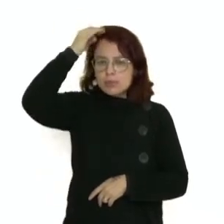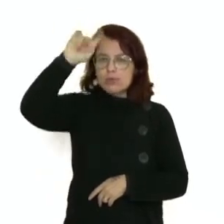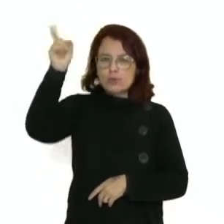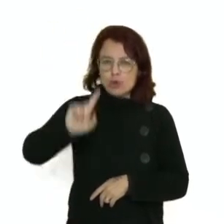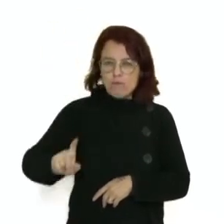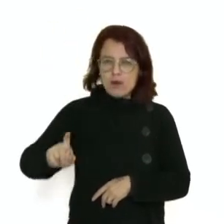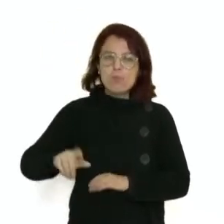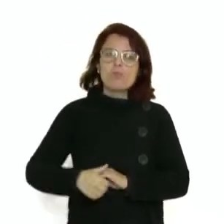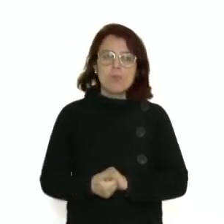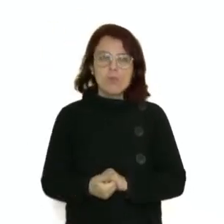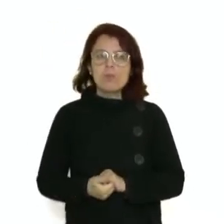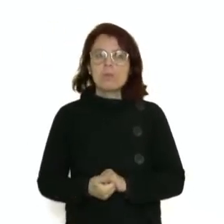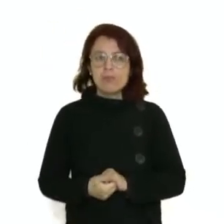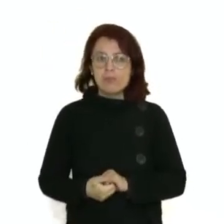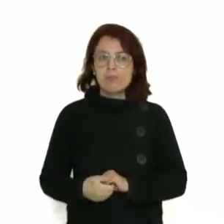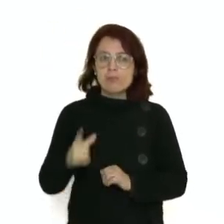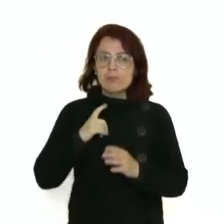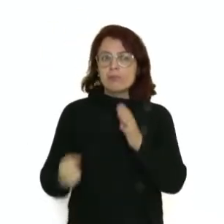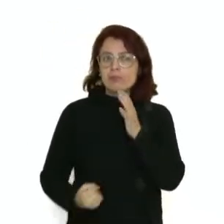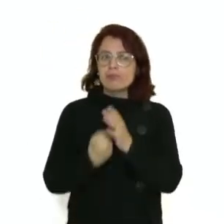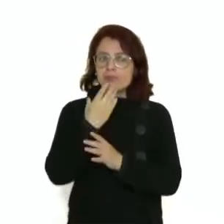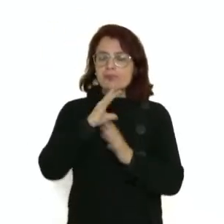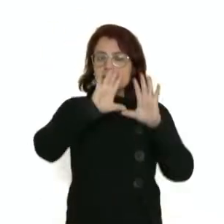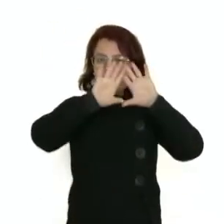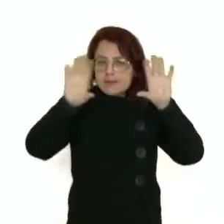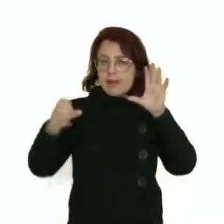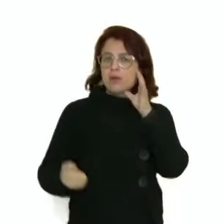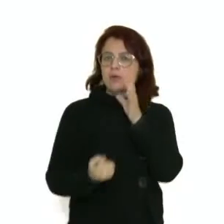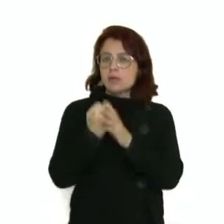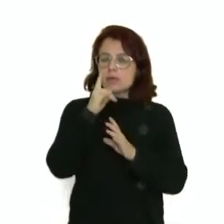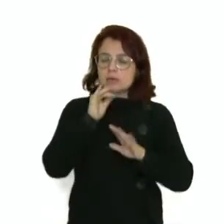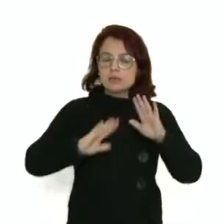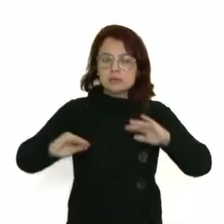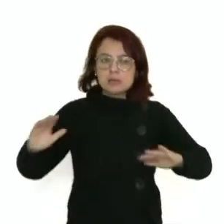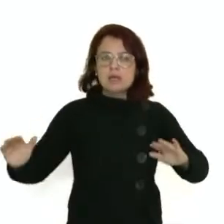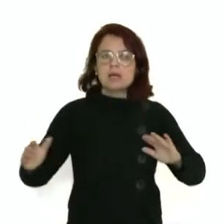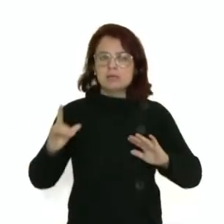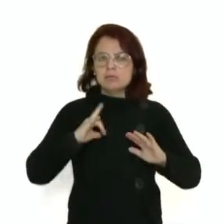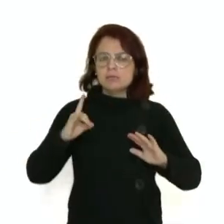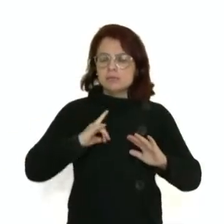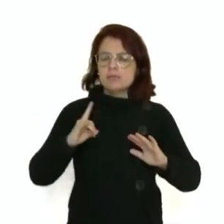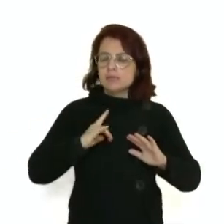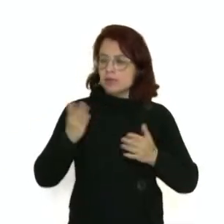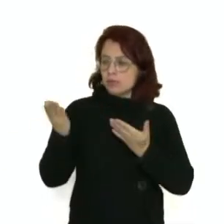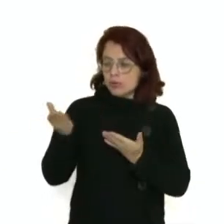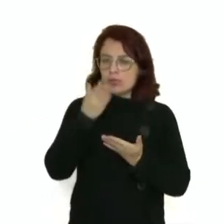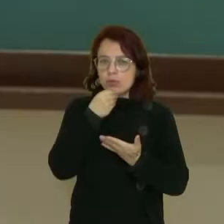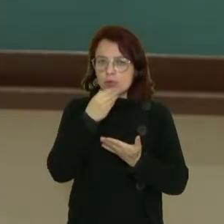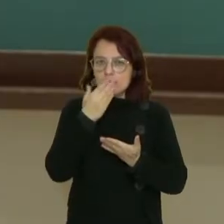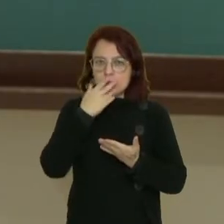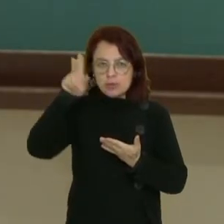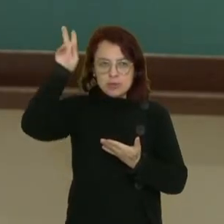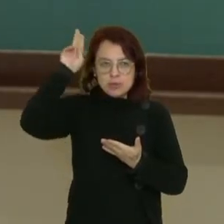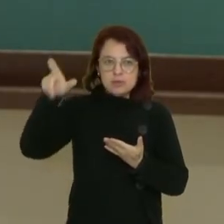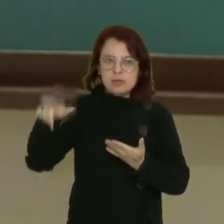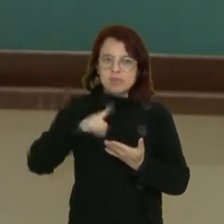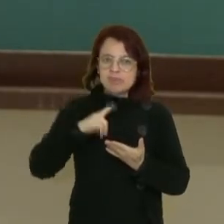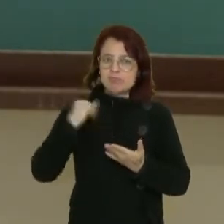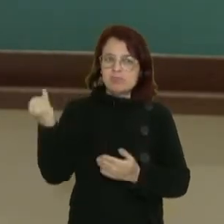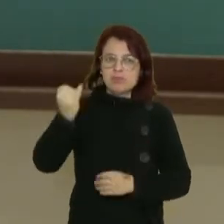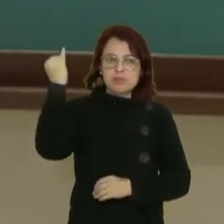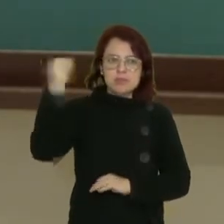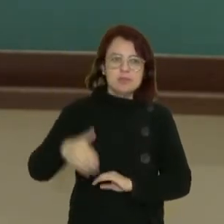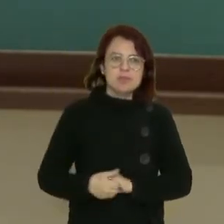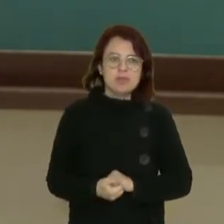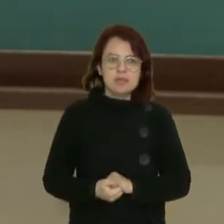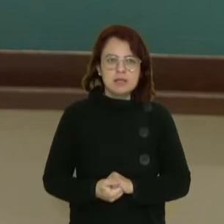dos mares, dos animais, e ensinou a agricultura, artesanato, a caça. Então o tupã para o povo guarani é muito importante.